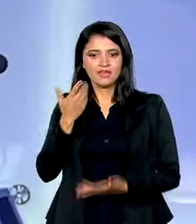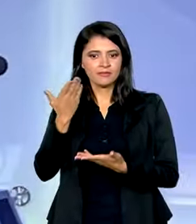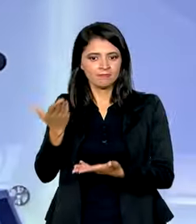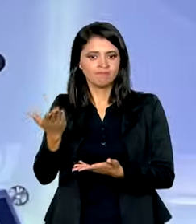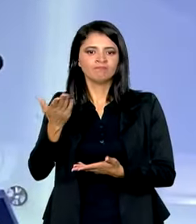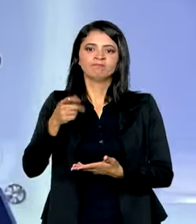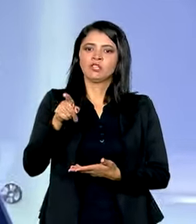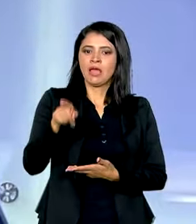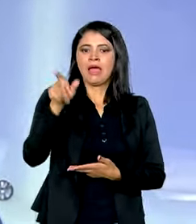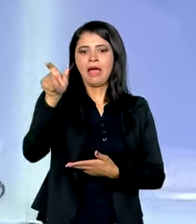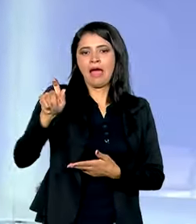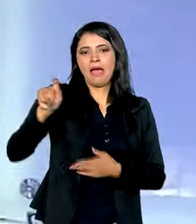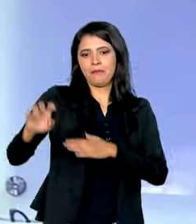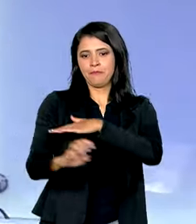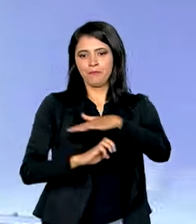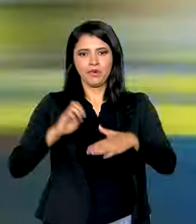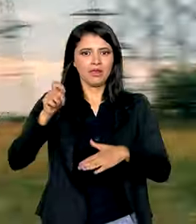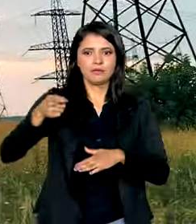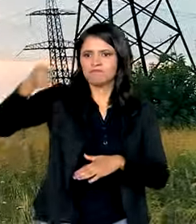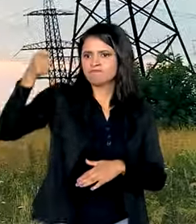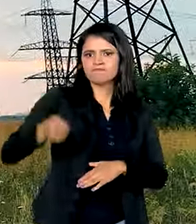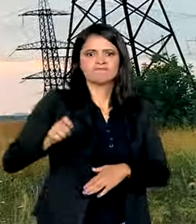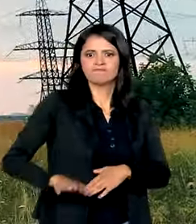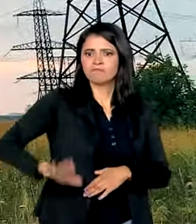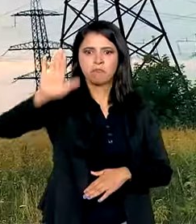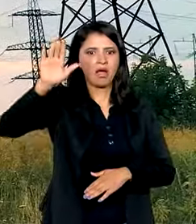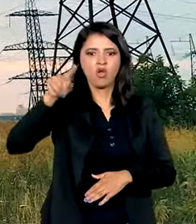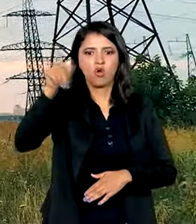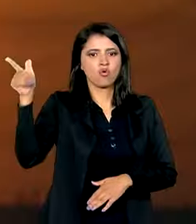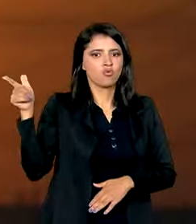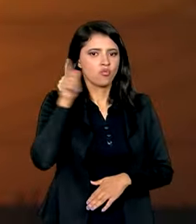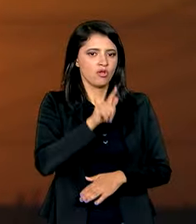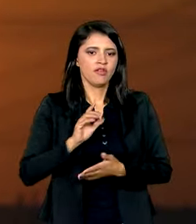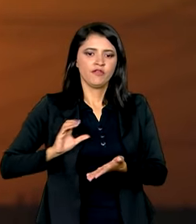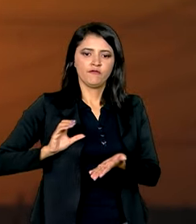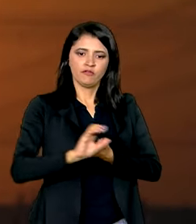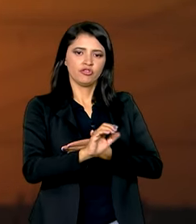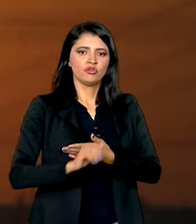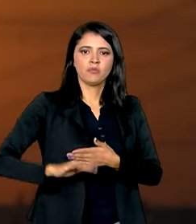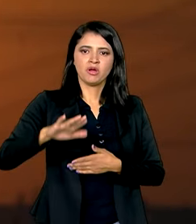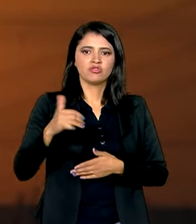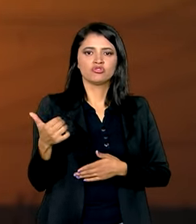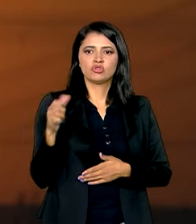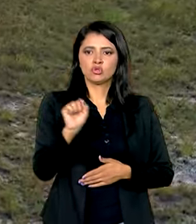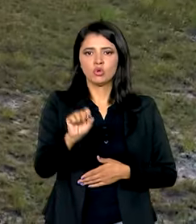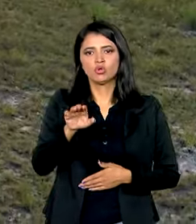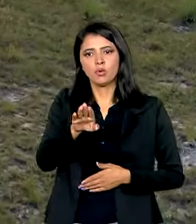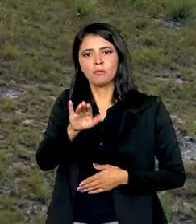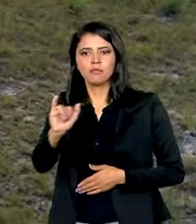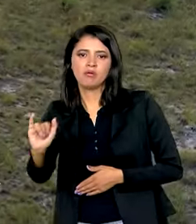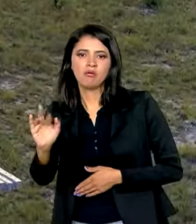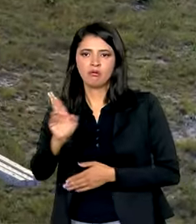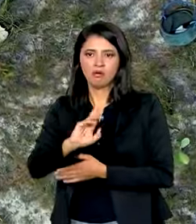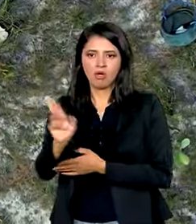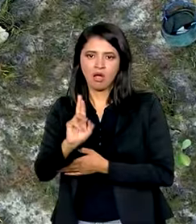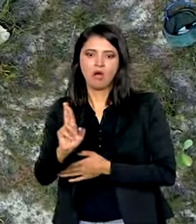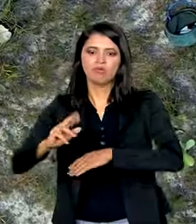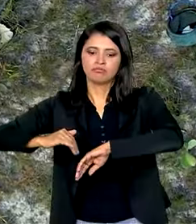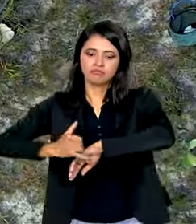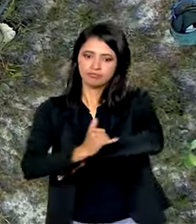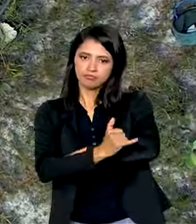foi a empresa que arrematou o maior lote do leilão e deve investir mais de 18 bilhões de reais em